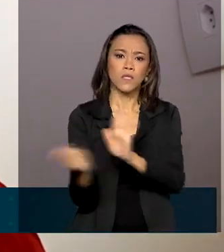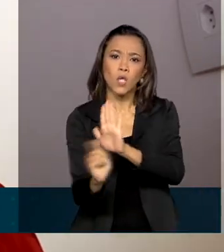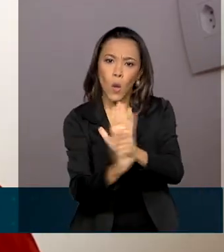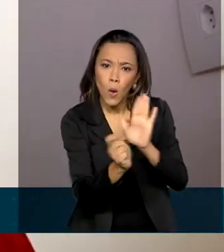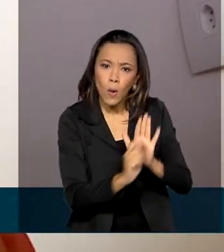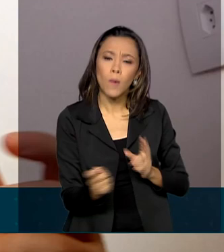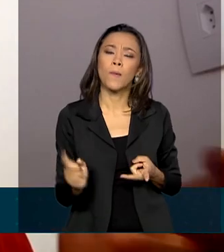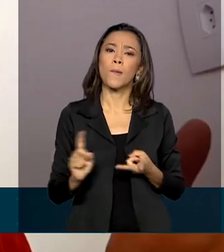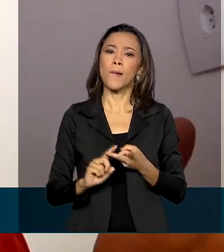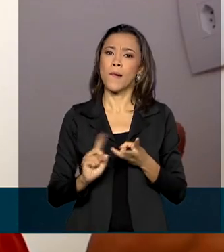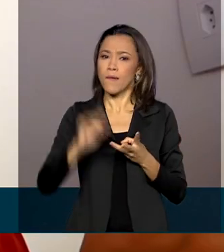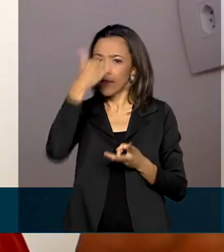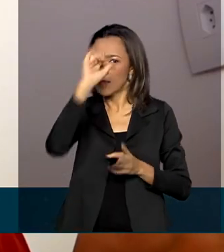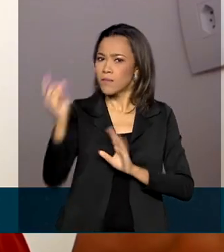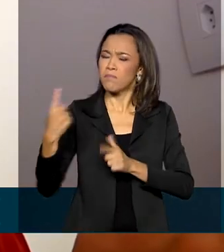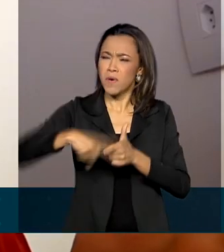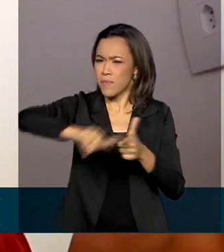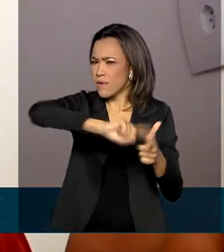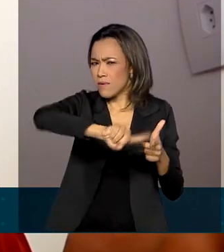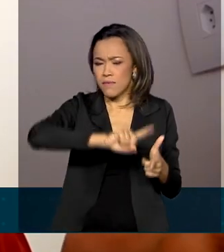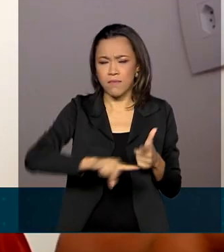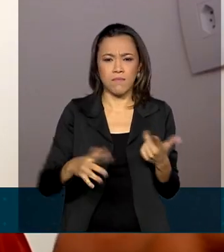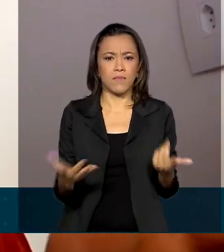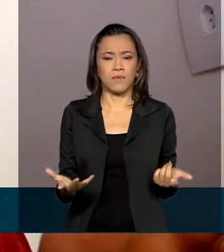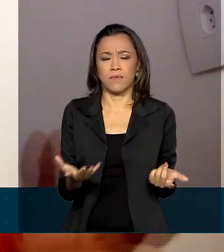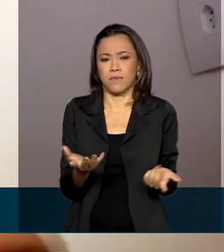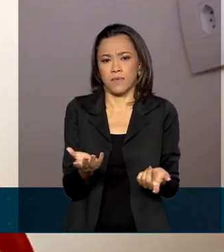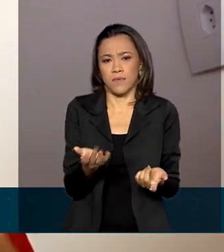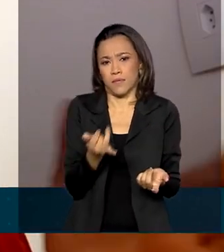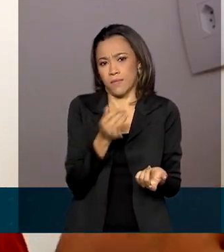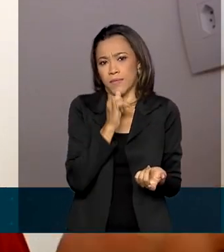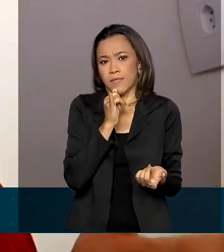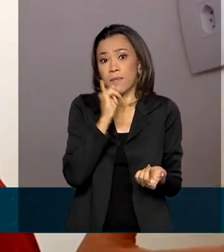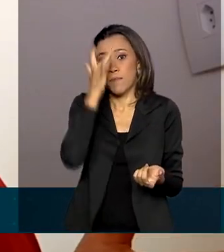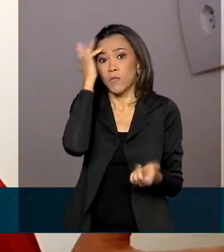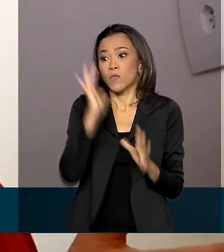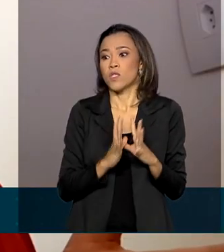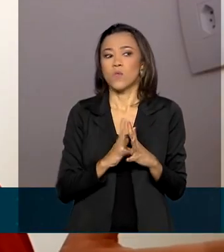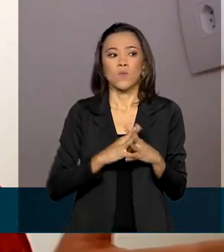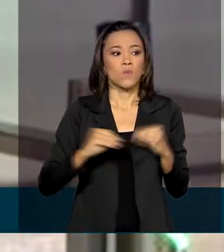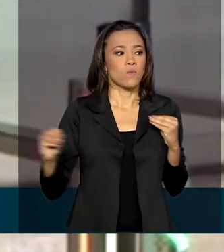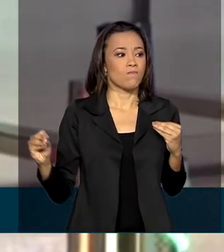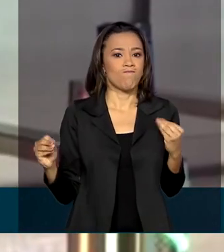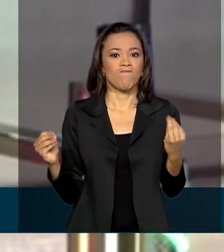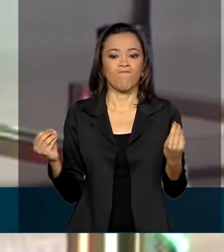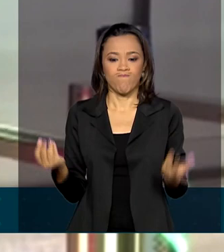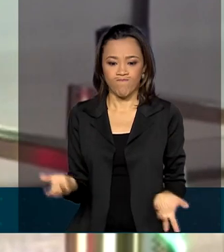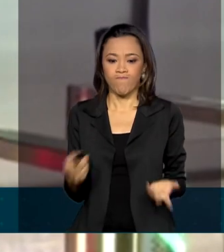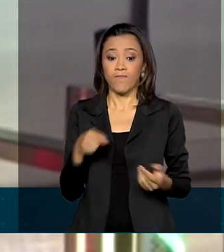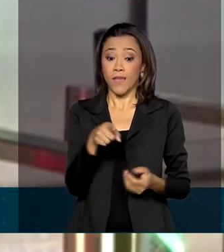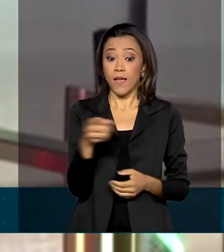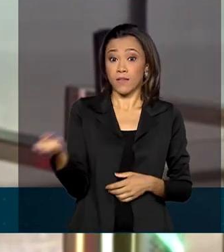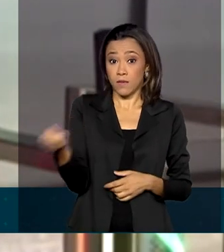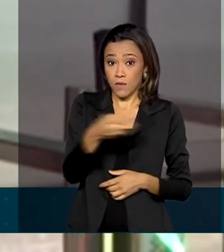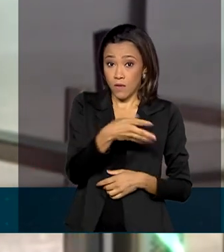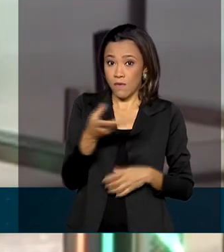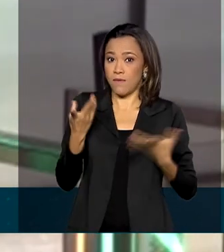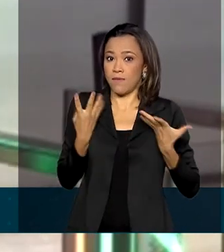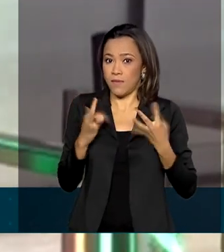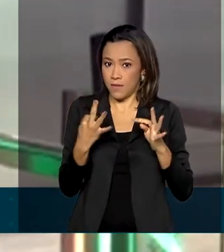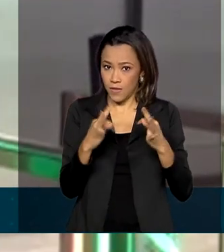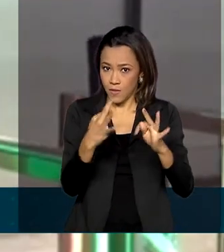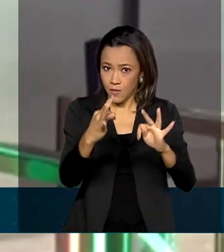problemas com pessoas desaparecidas, por exemplo. A nova tecnologia